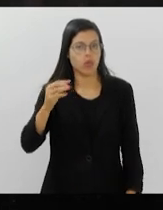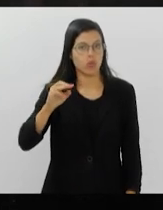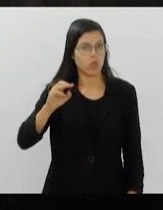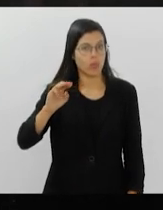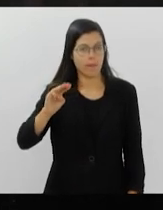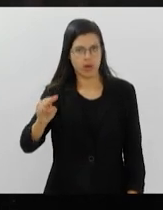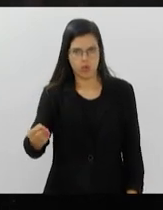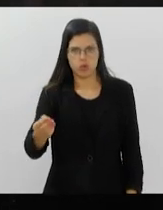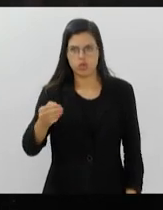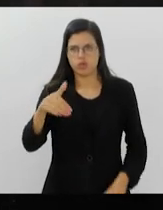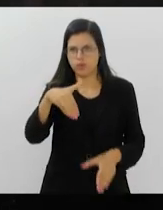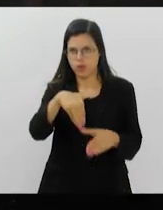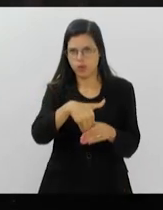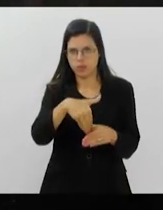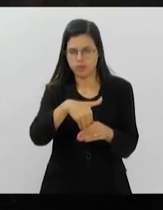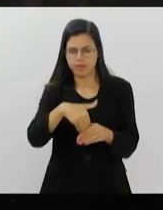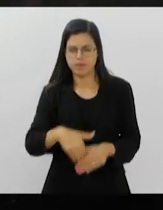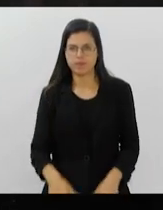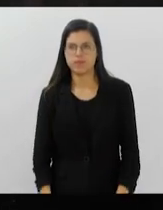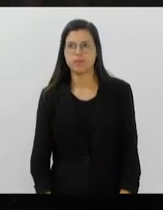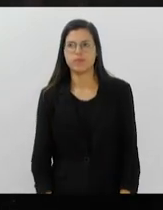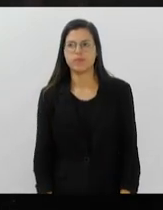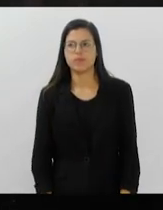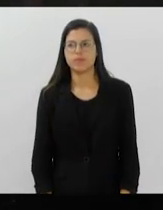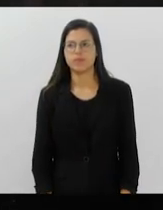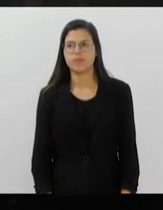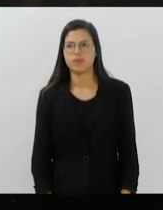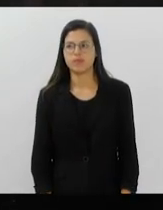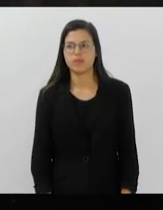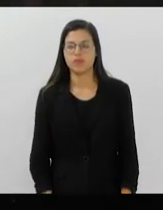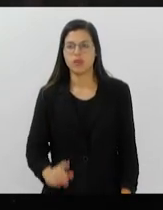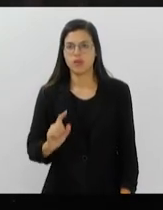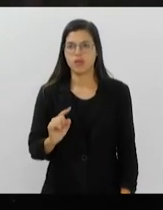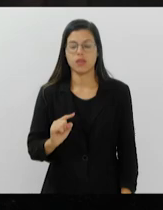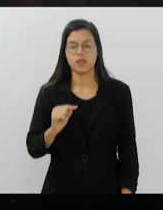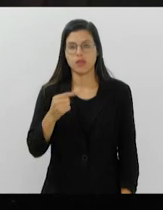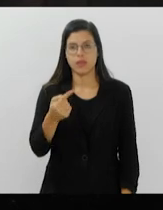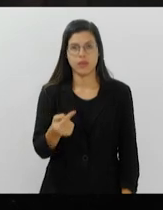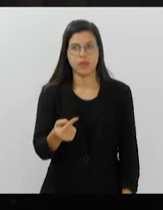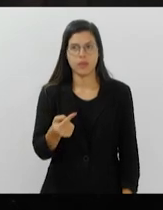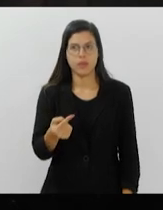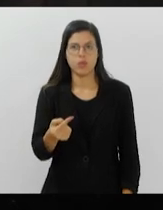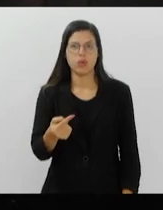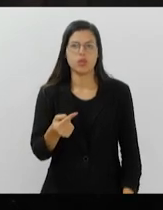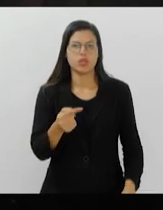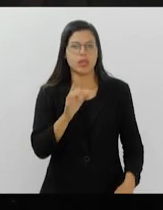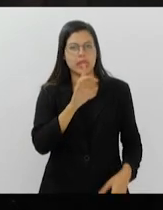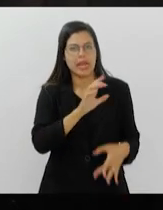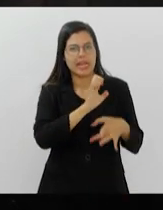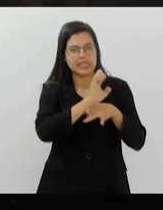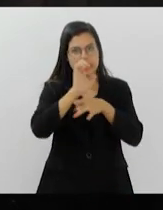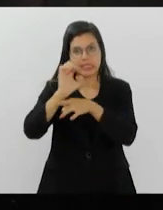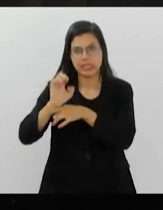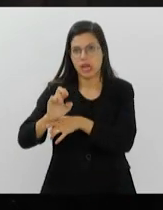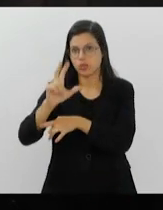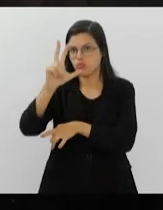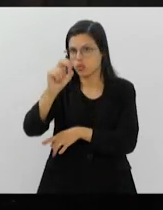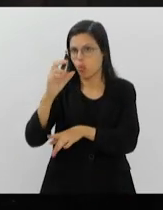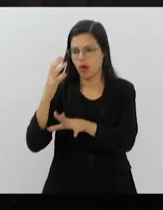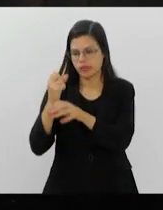votos. E, depois, Estado por Estado, 50 Estados,